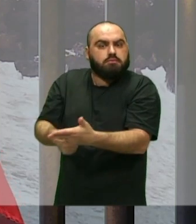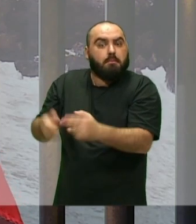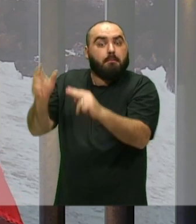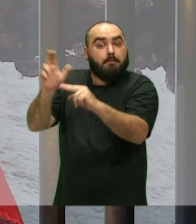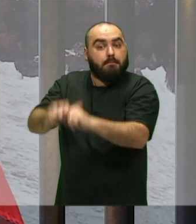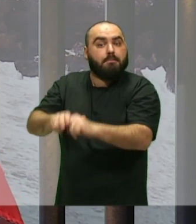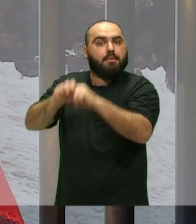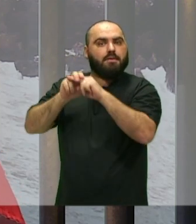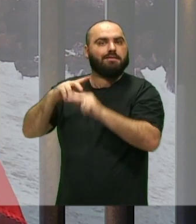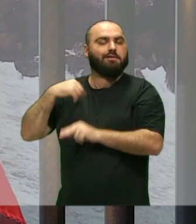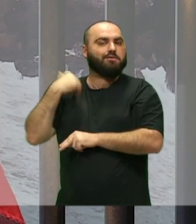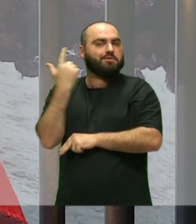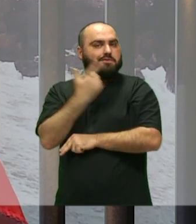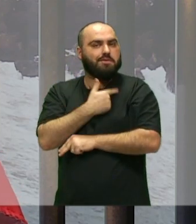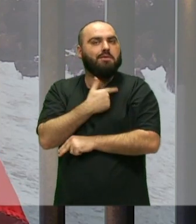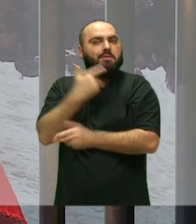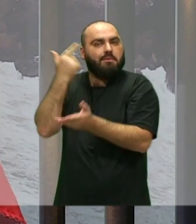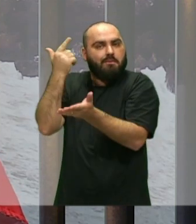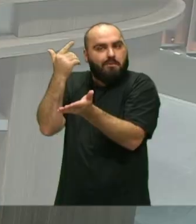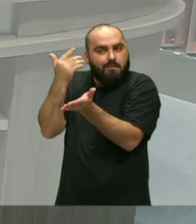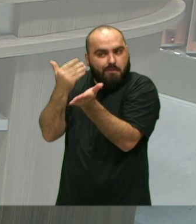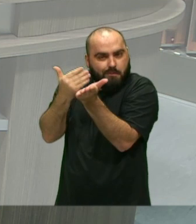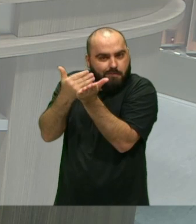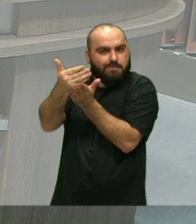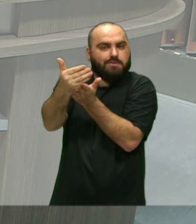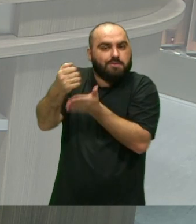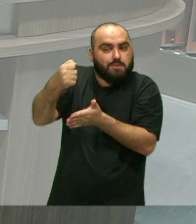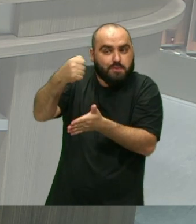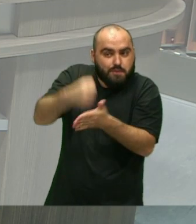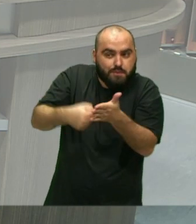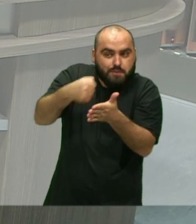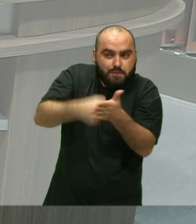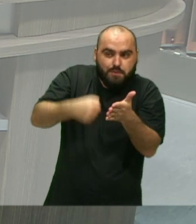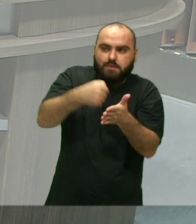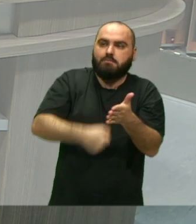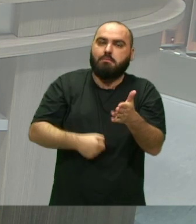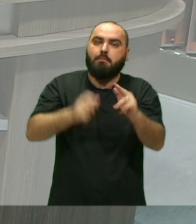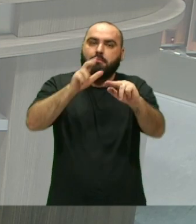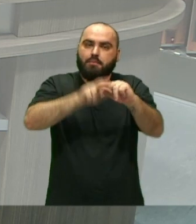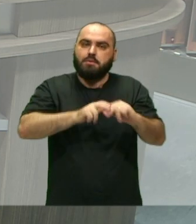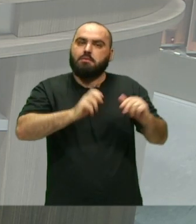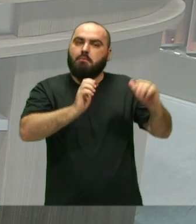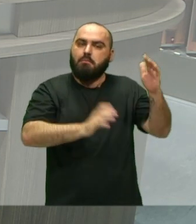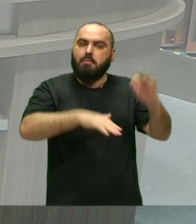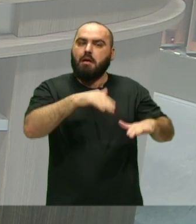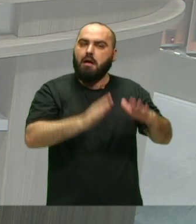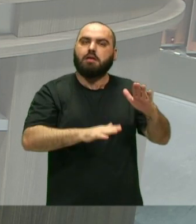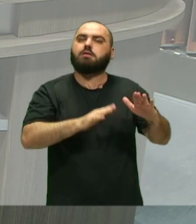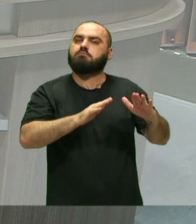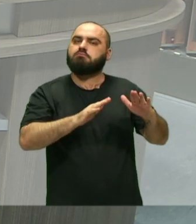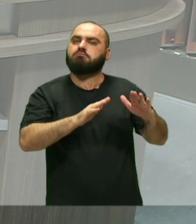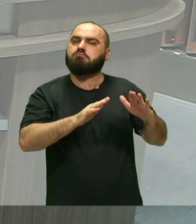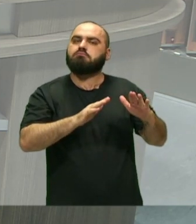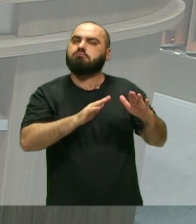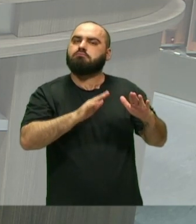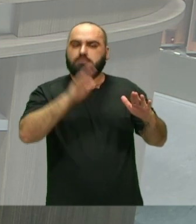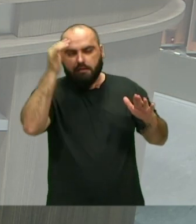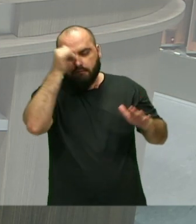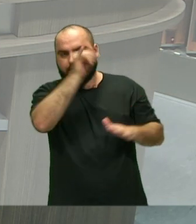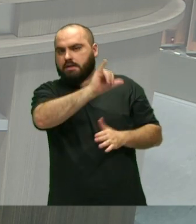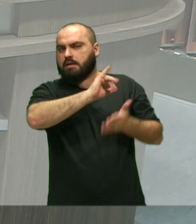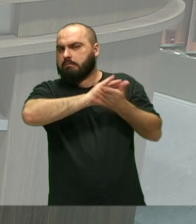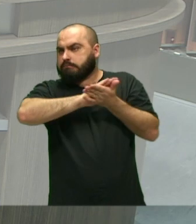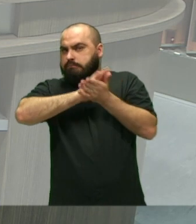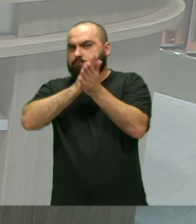iniciou Esse processo De luta Né? E o baque Mulher Ele passou a ser Uma ferramenta de luta Contra toda a forma De opressão Nesse